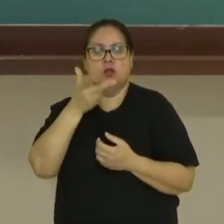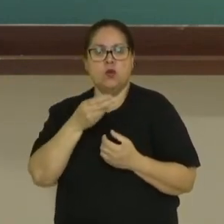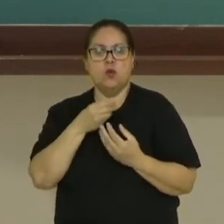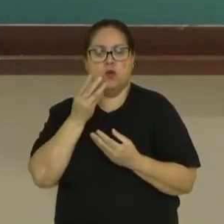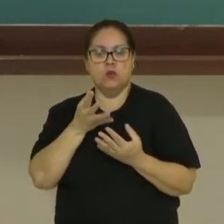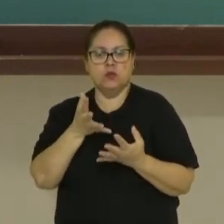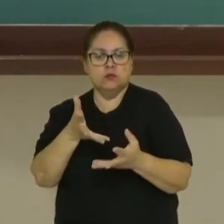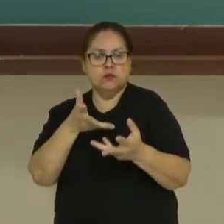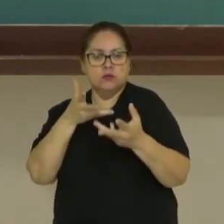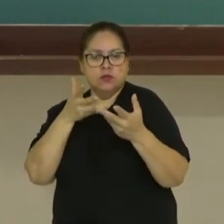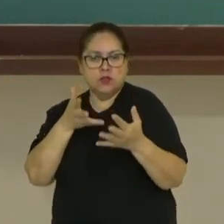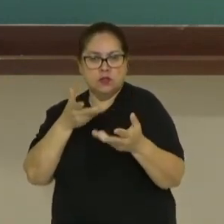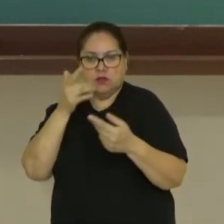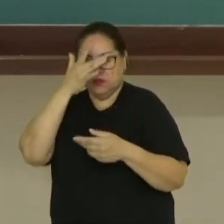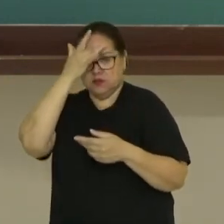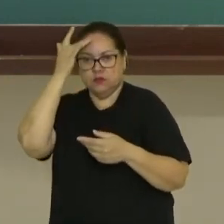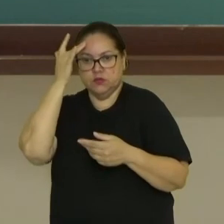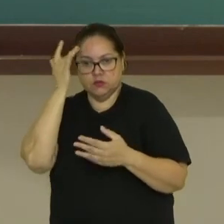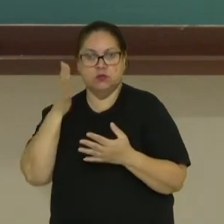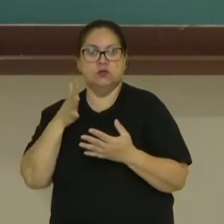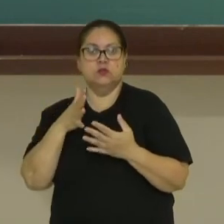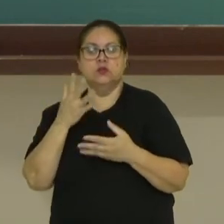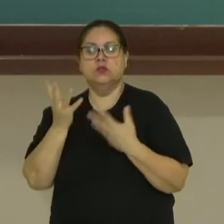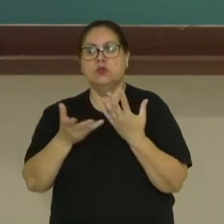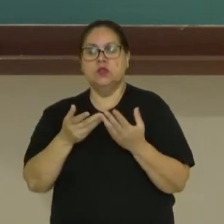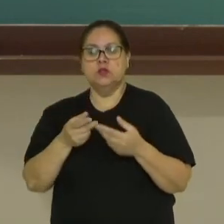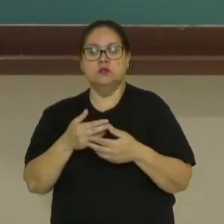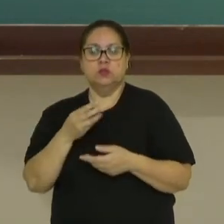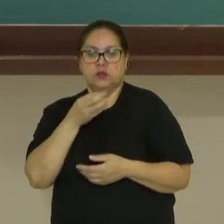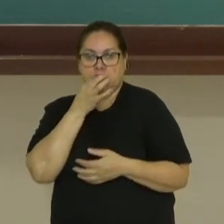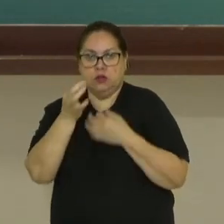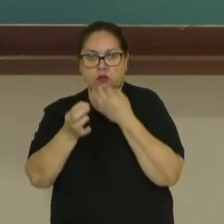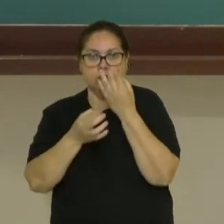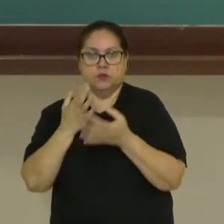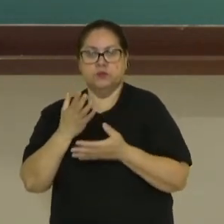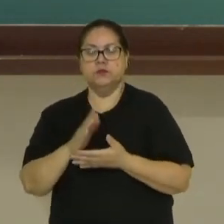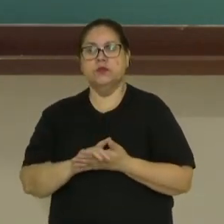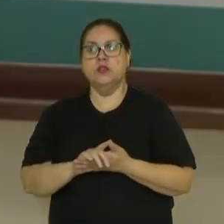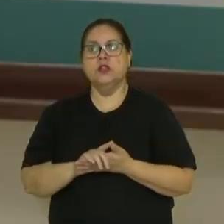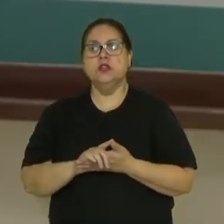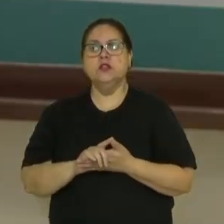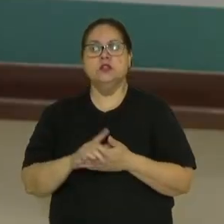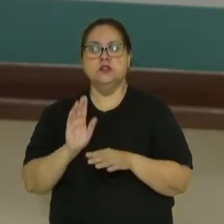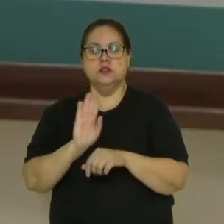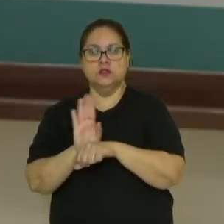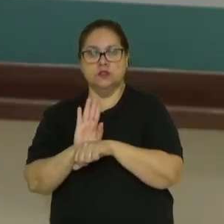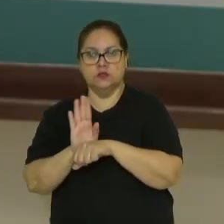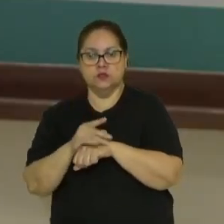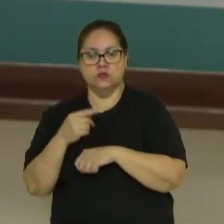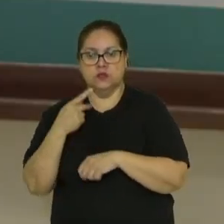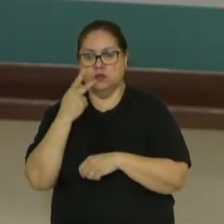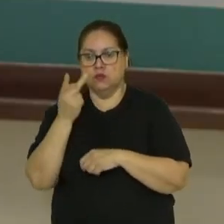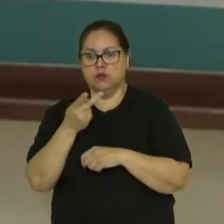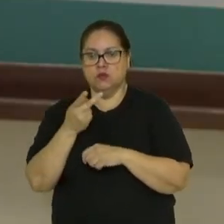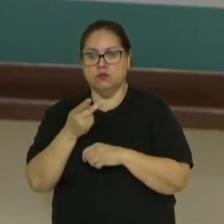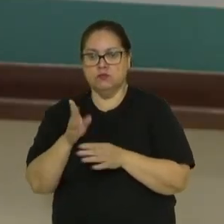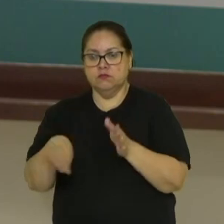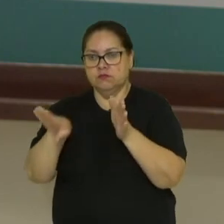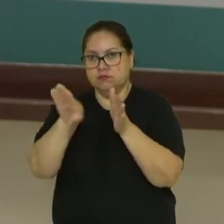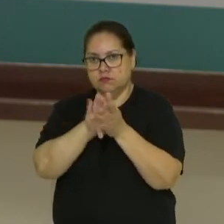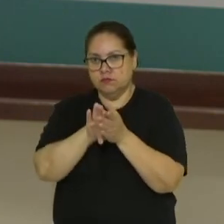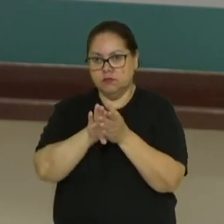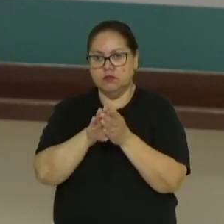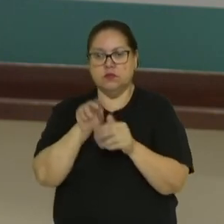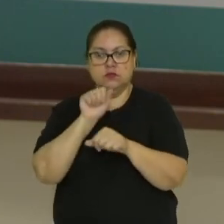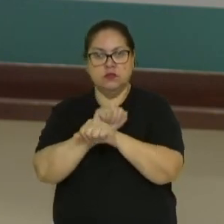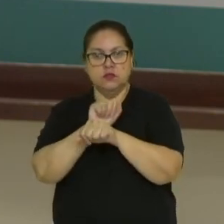como conseguir convencer as pessoas sobre os seus argumentos. Nesse vídeo, nós fizemos uma retomada.